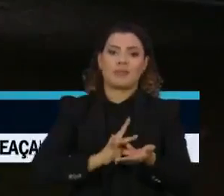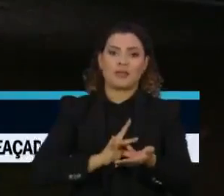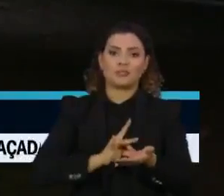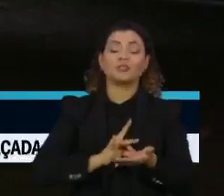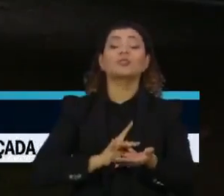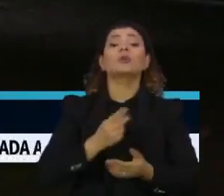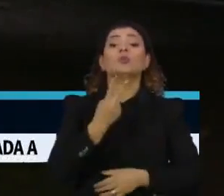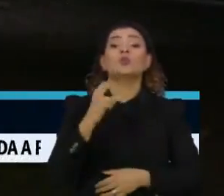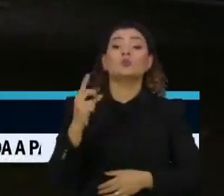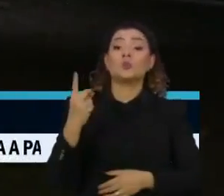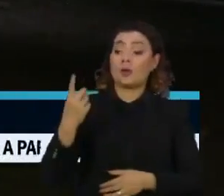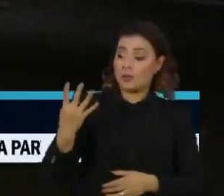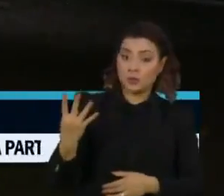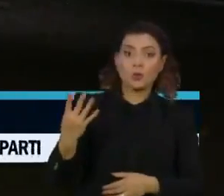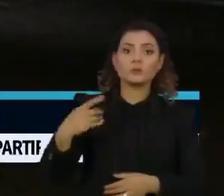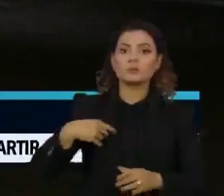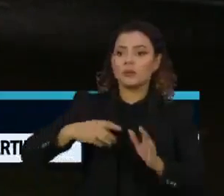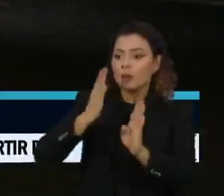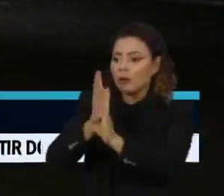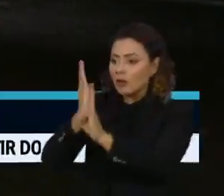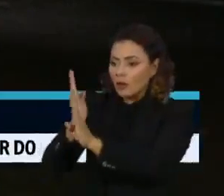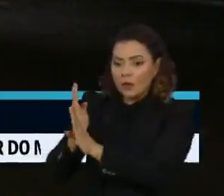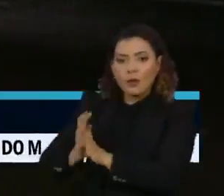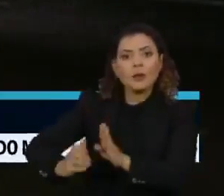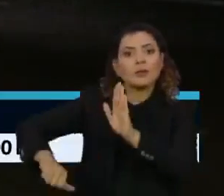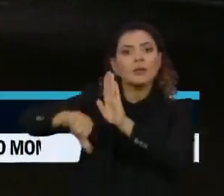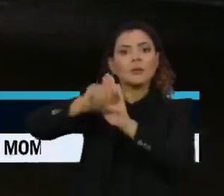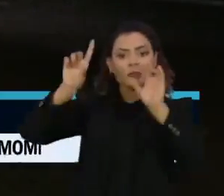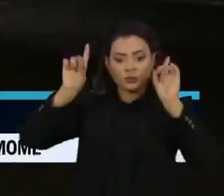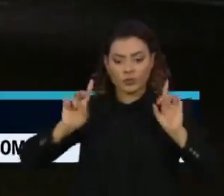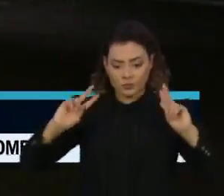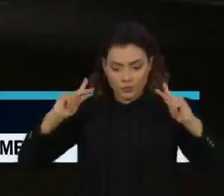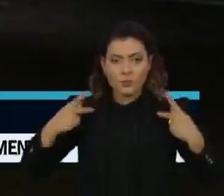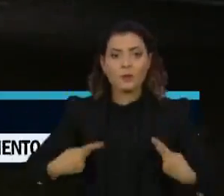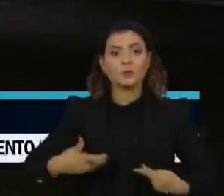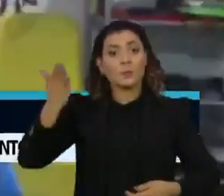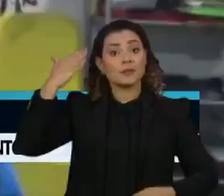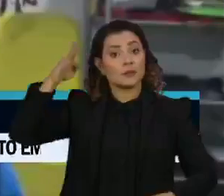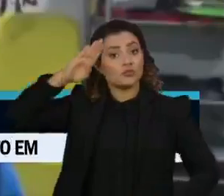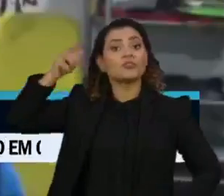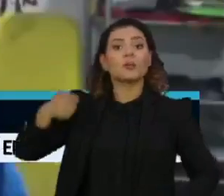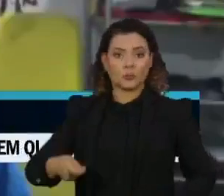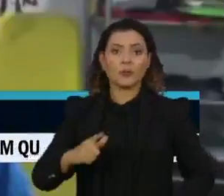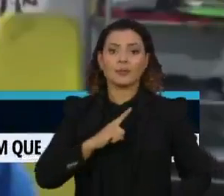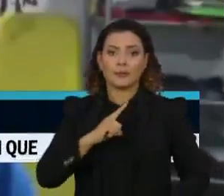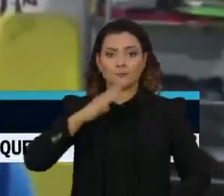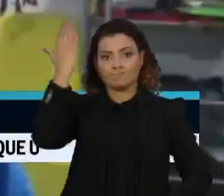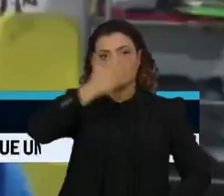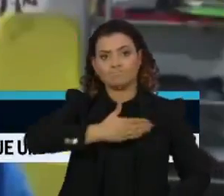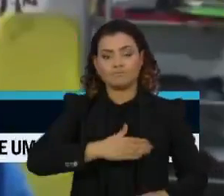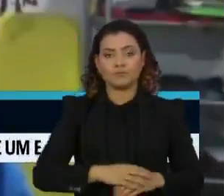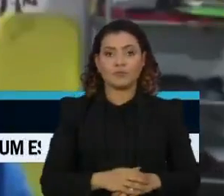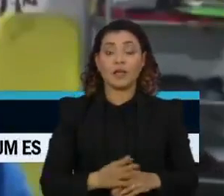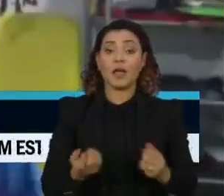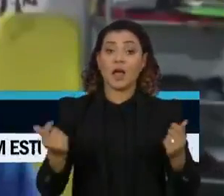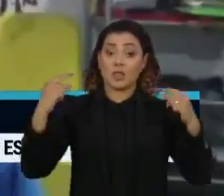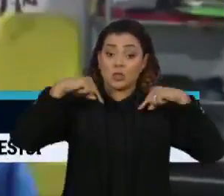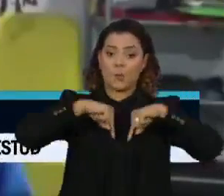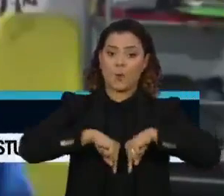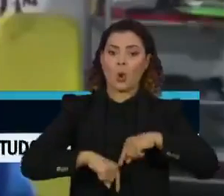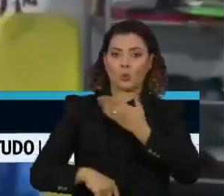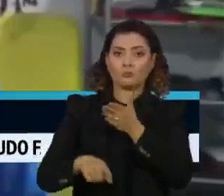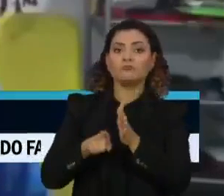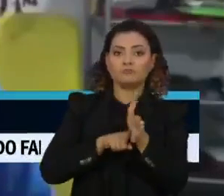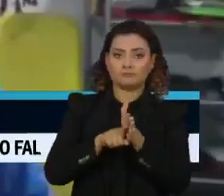2014 apontou crimes contra os direitos humanos na ditadura militar. Esse antropólogo participou da